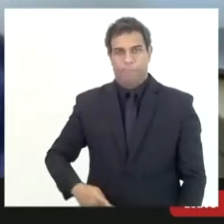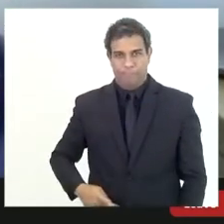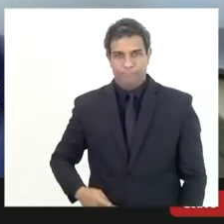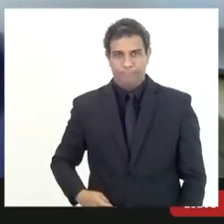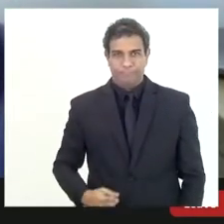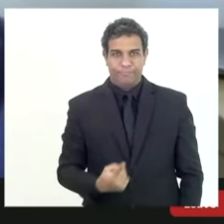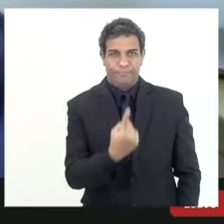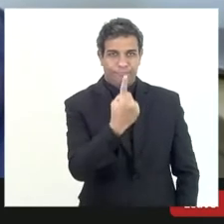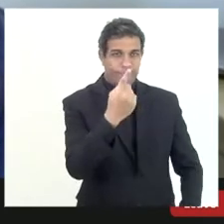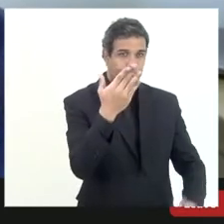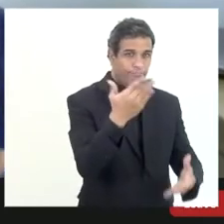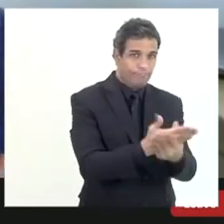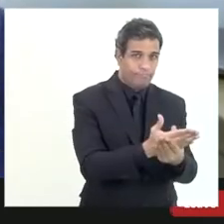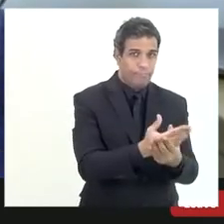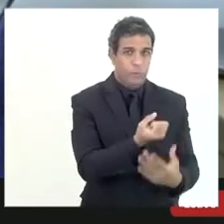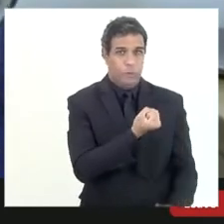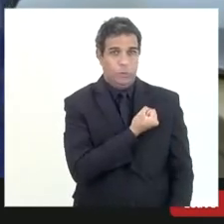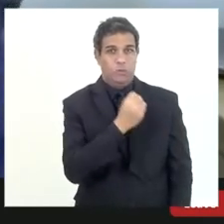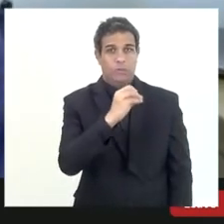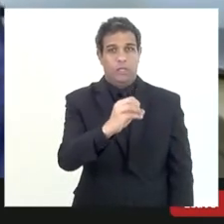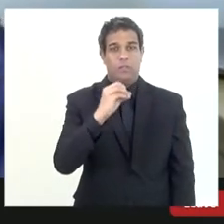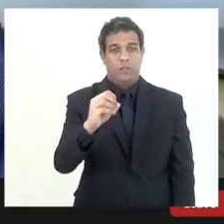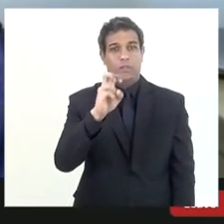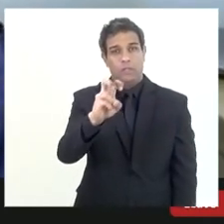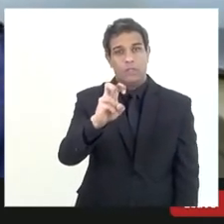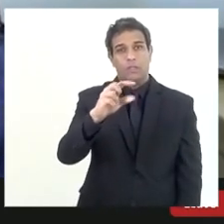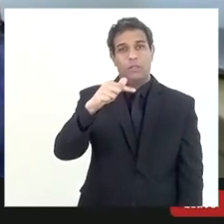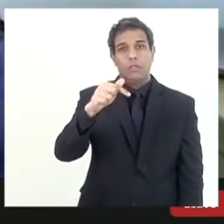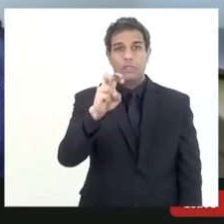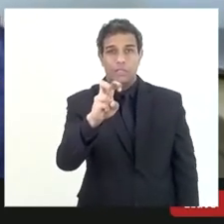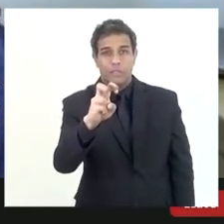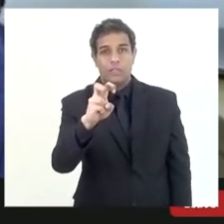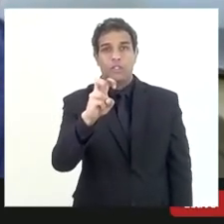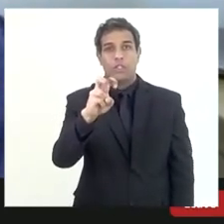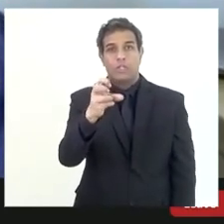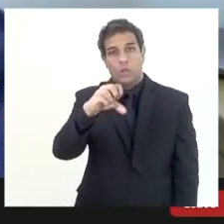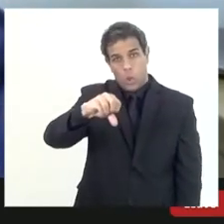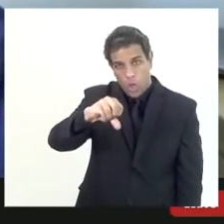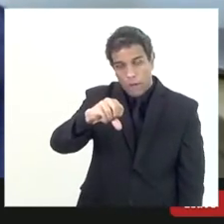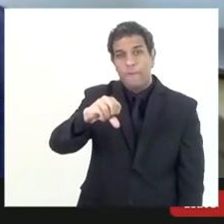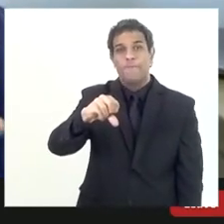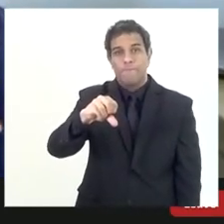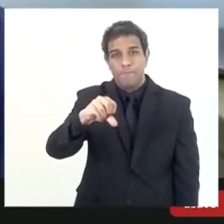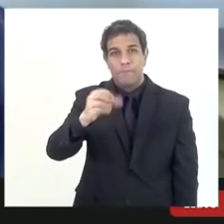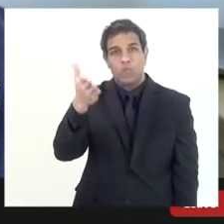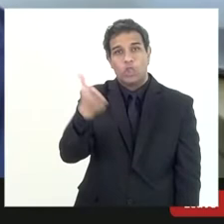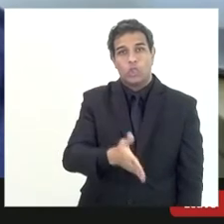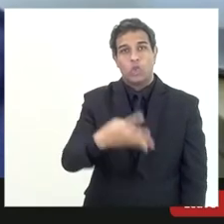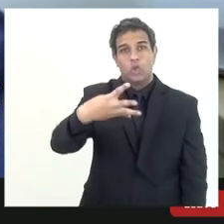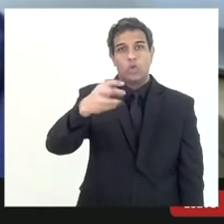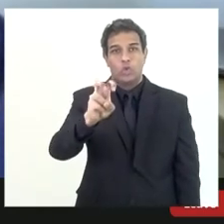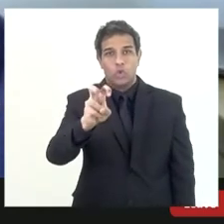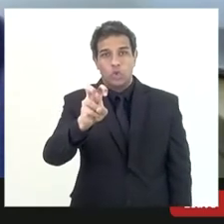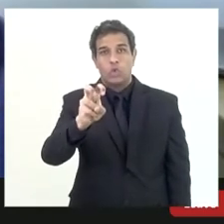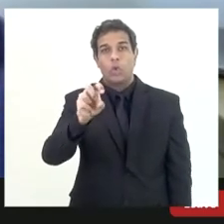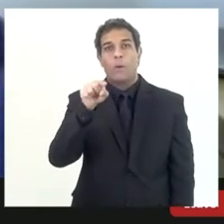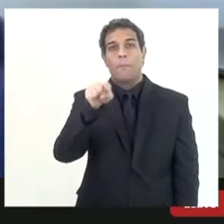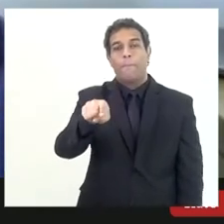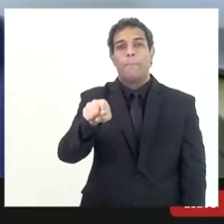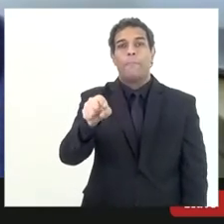processo 005 75 59 traço 46